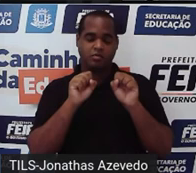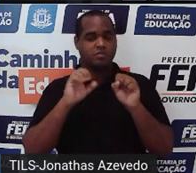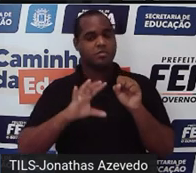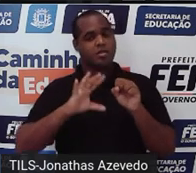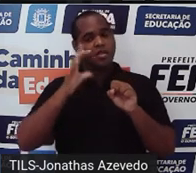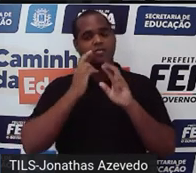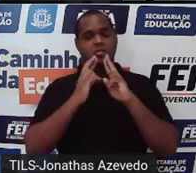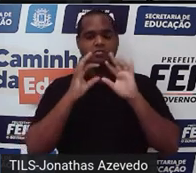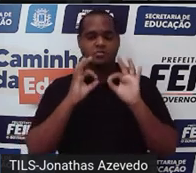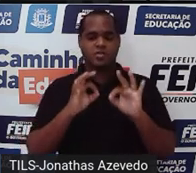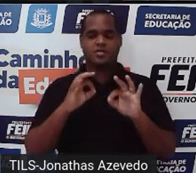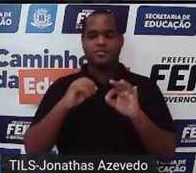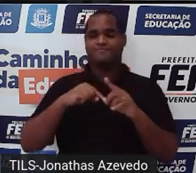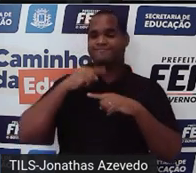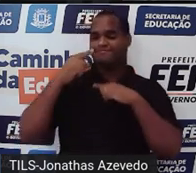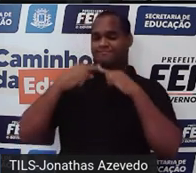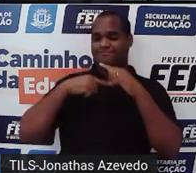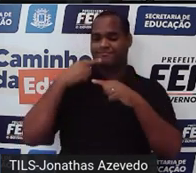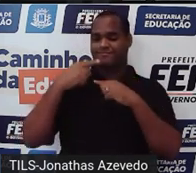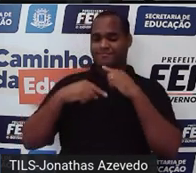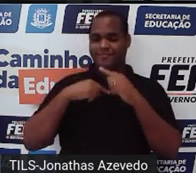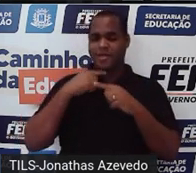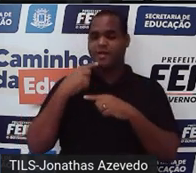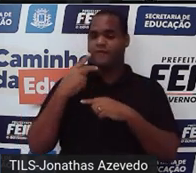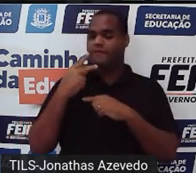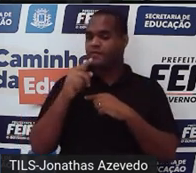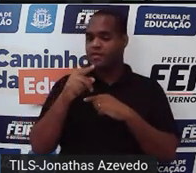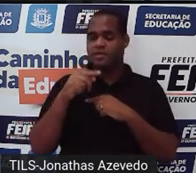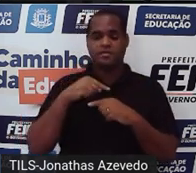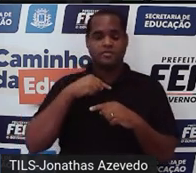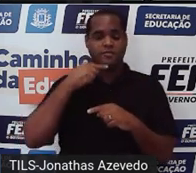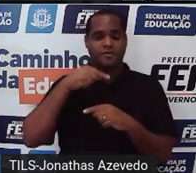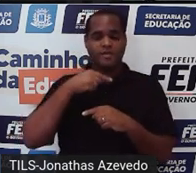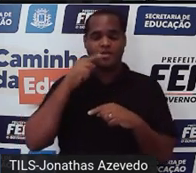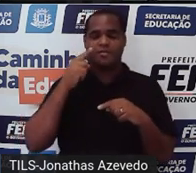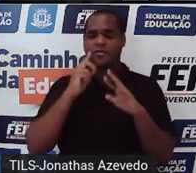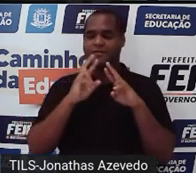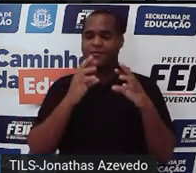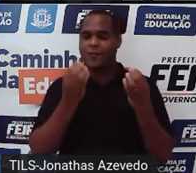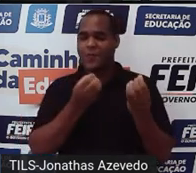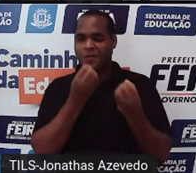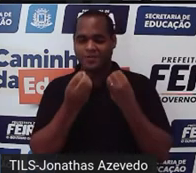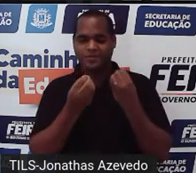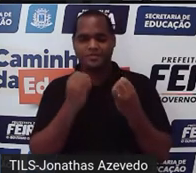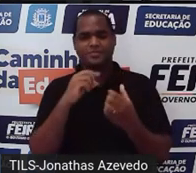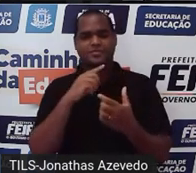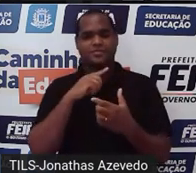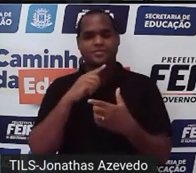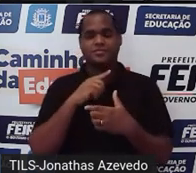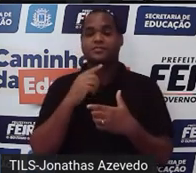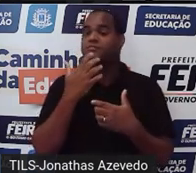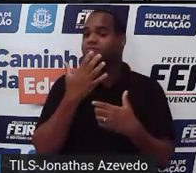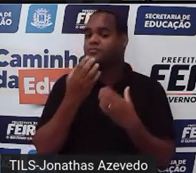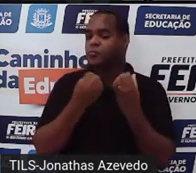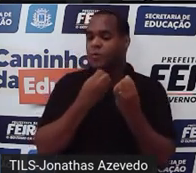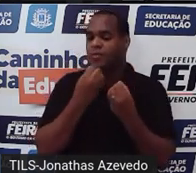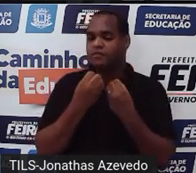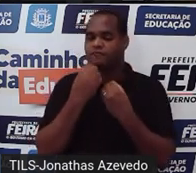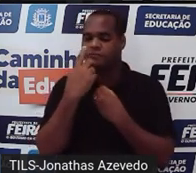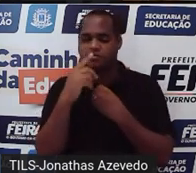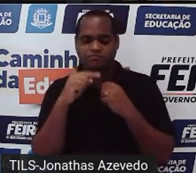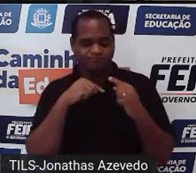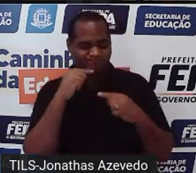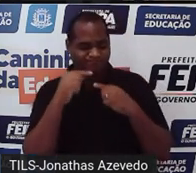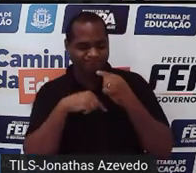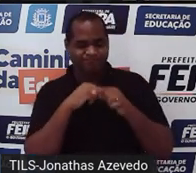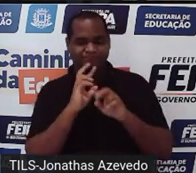solução indeterminado porque você não tem como dizer qual é a solução e por que você não tem como dizer